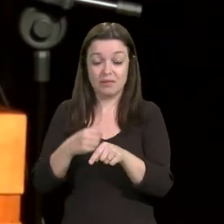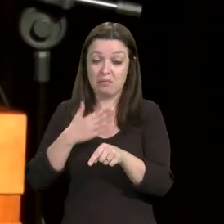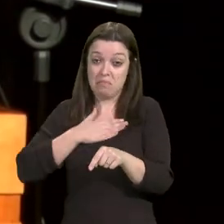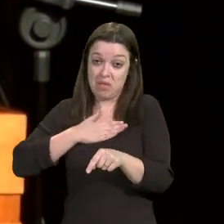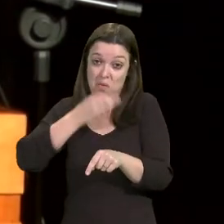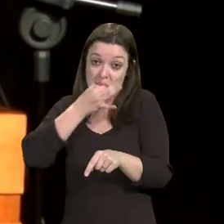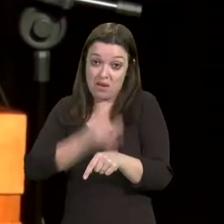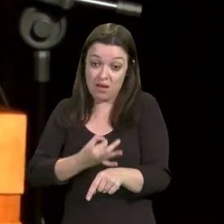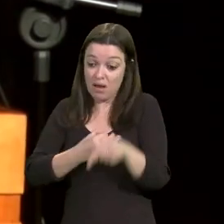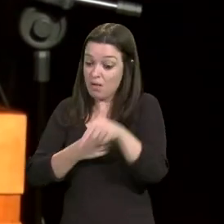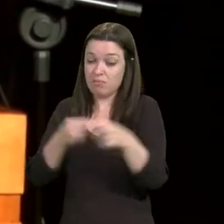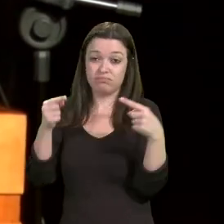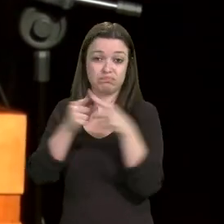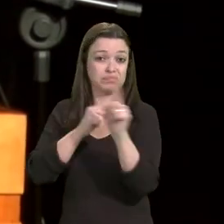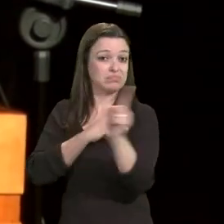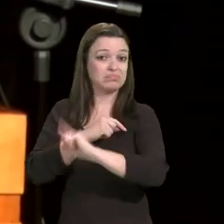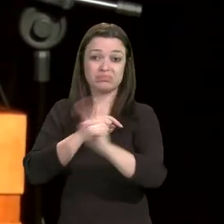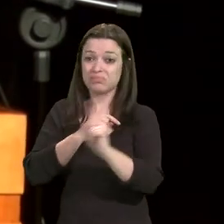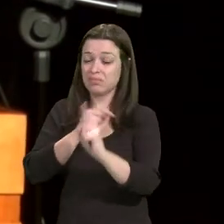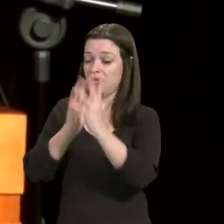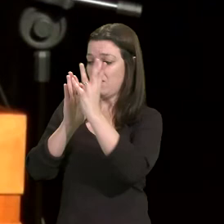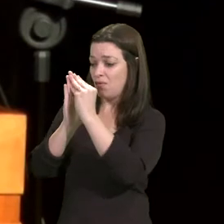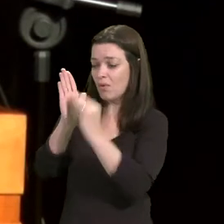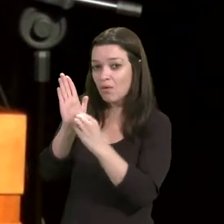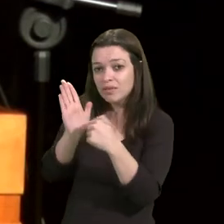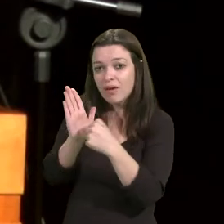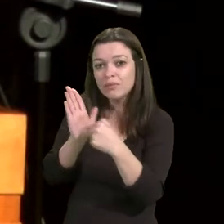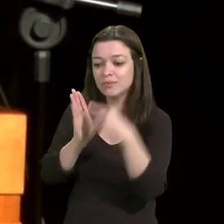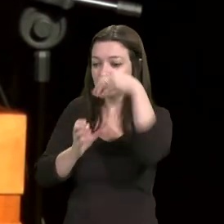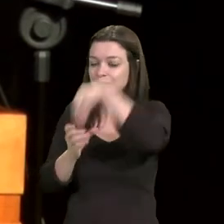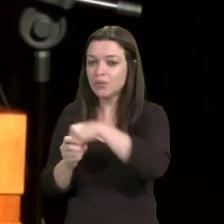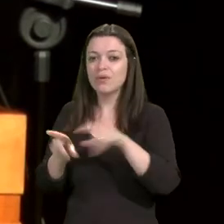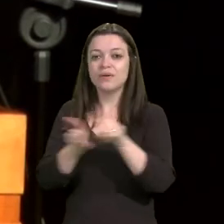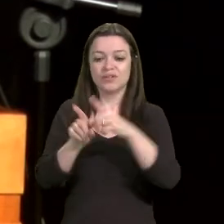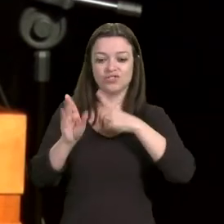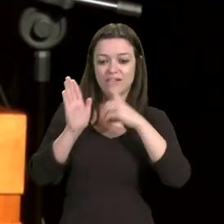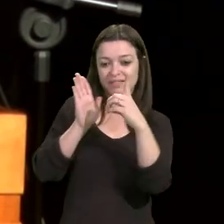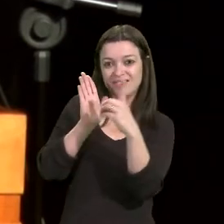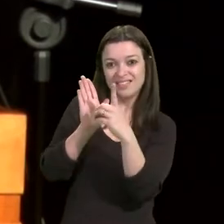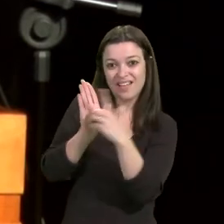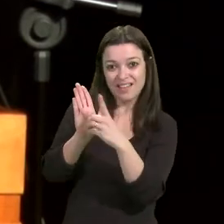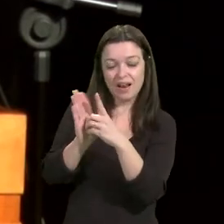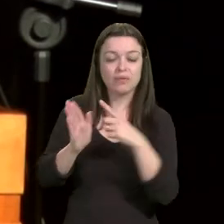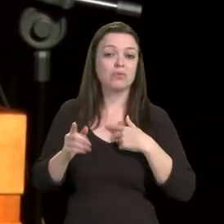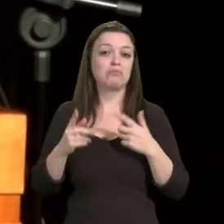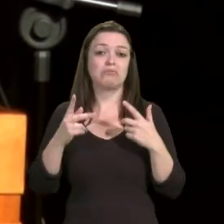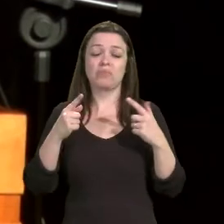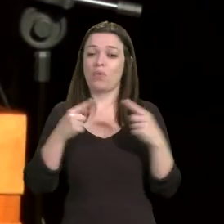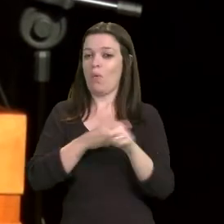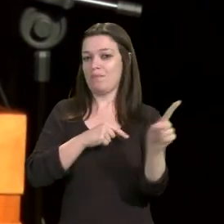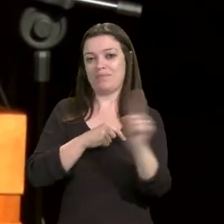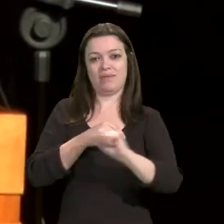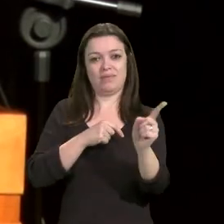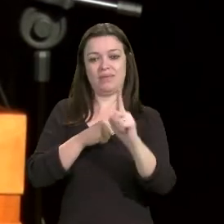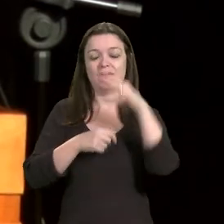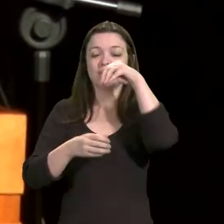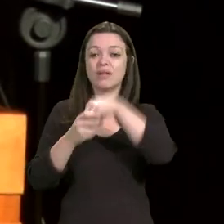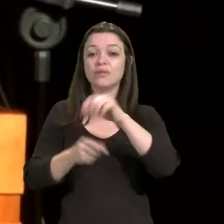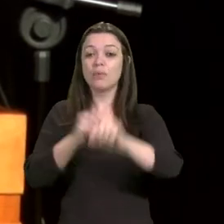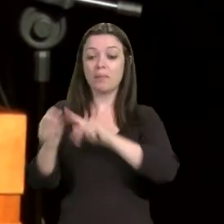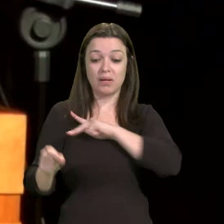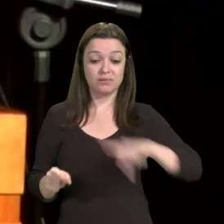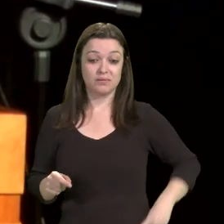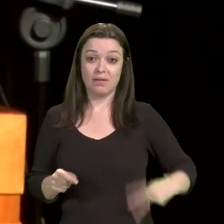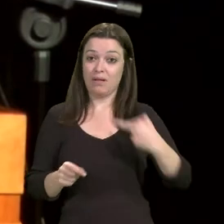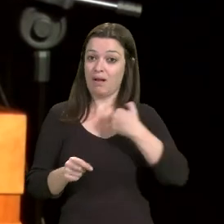na forma e no conteúdo o que a própria Constituição permite ao presidente fazer.